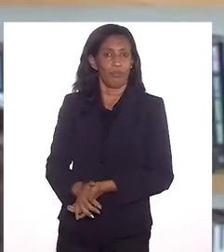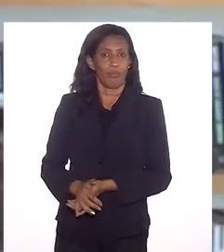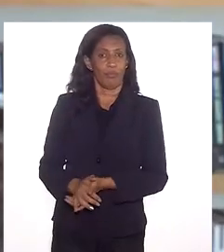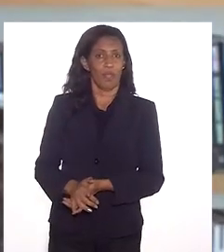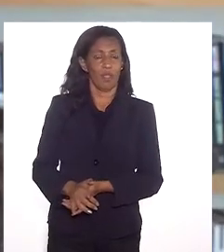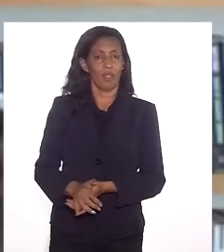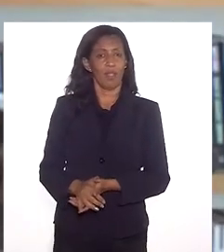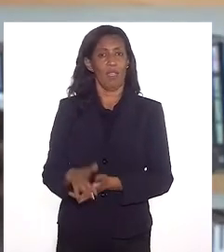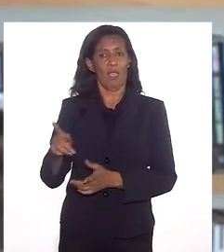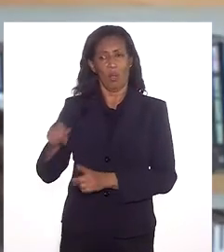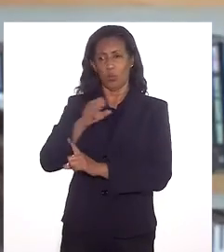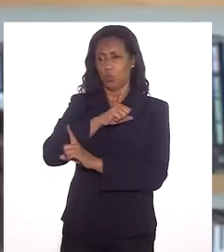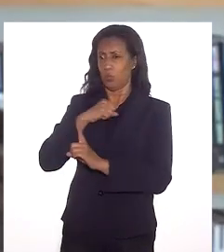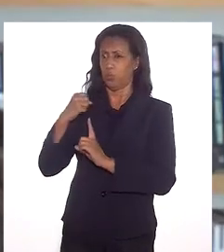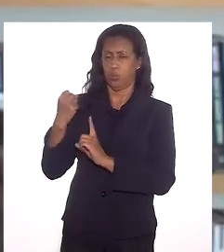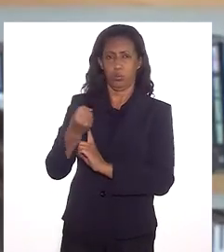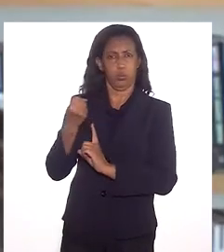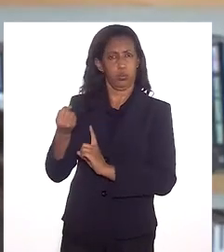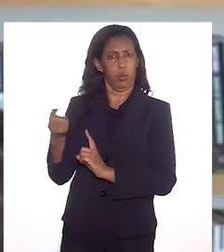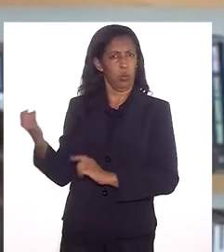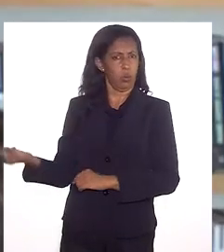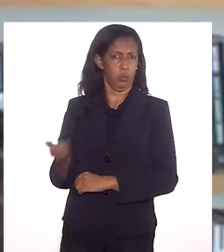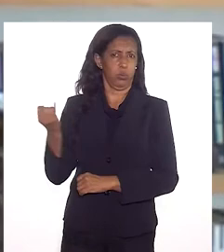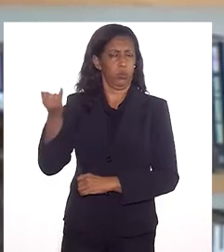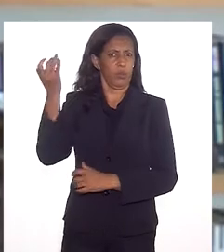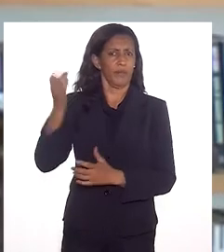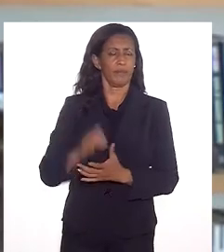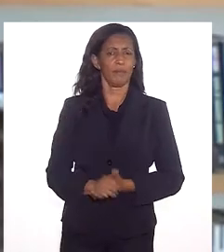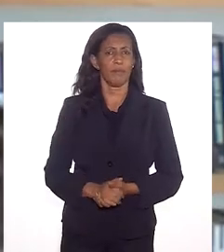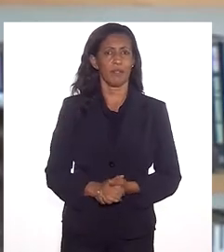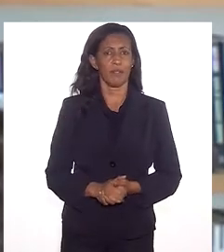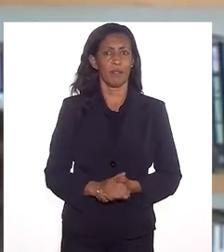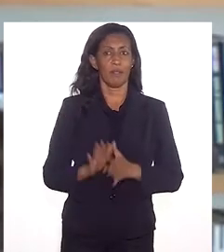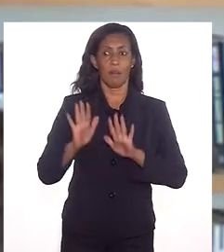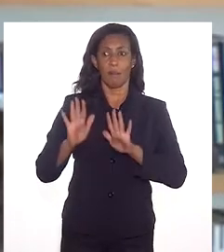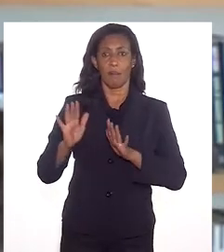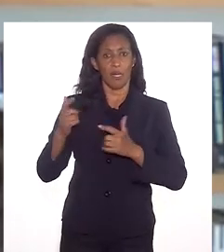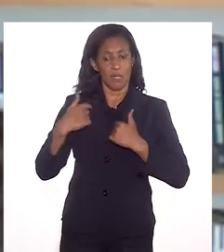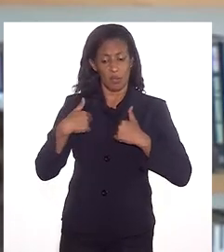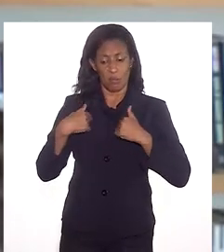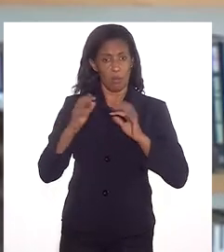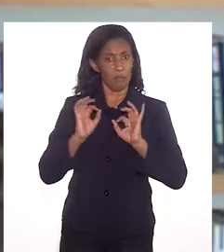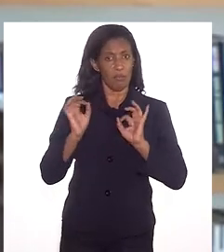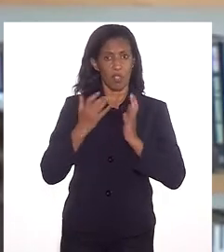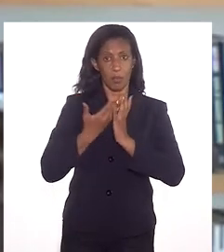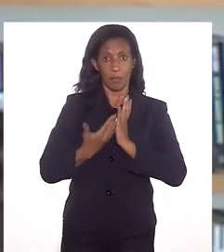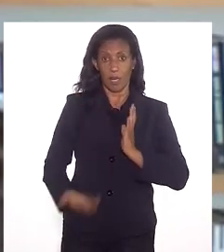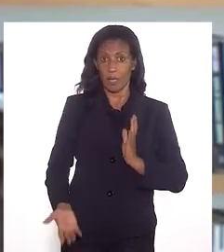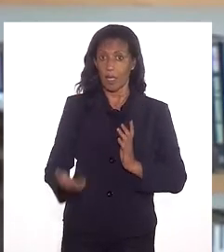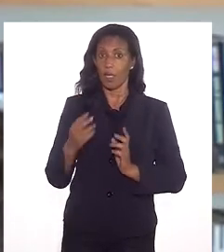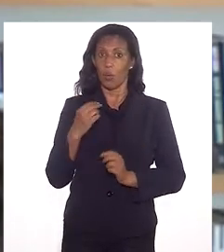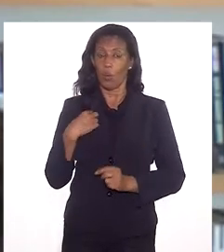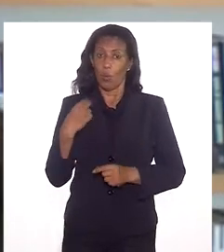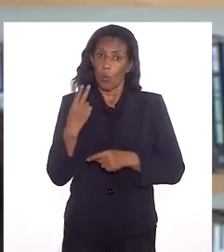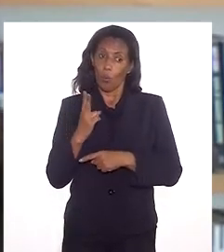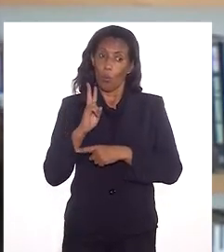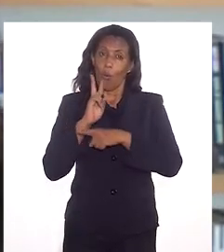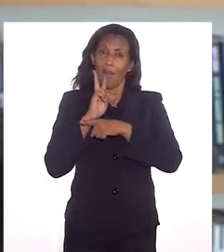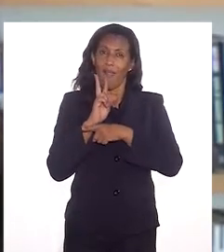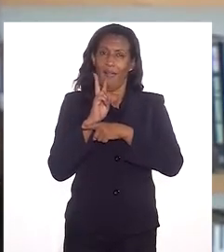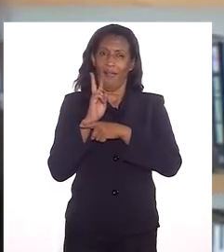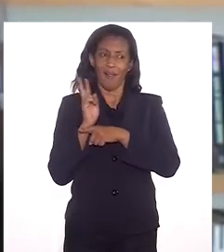ambiente patrimonial e socialmente privilegiado, mas isso não me fez perder o olhar